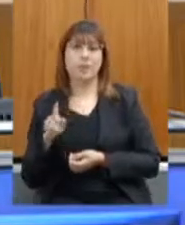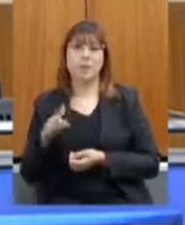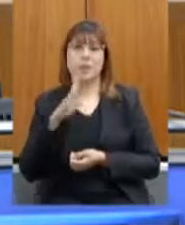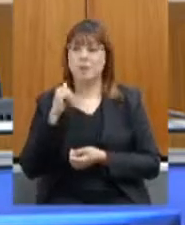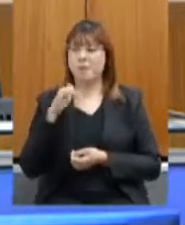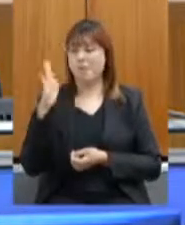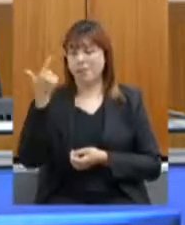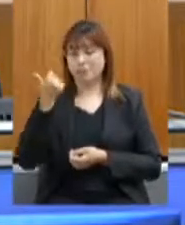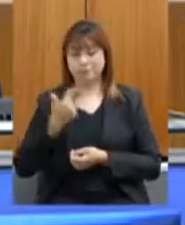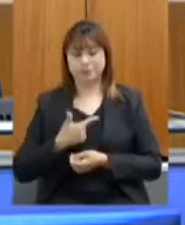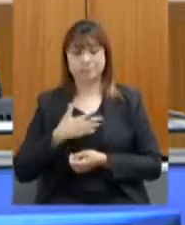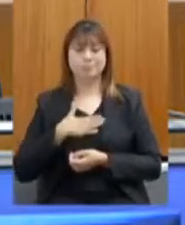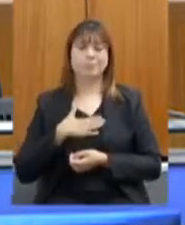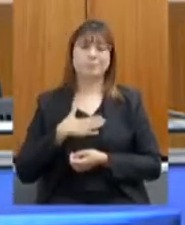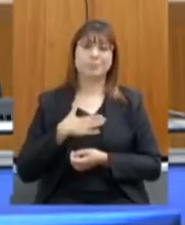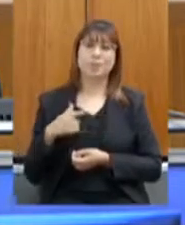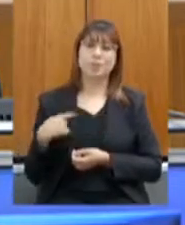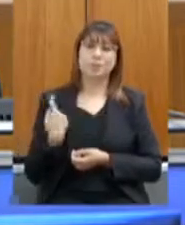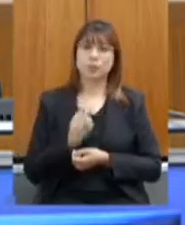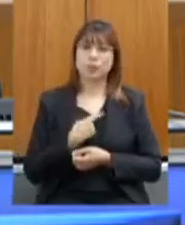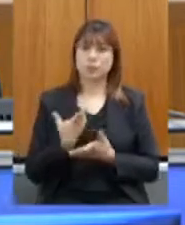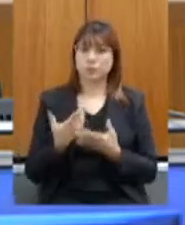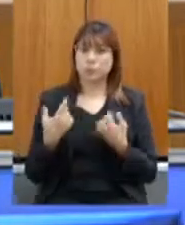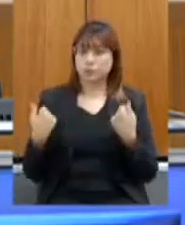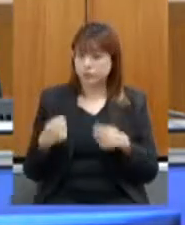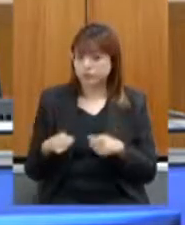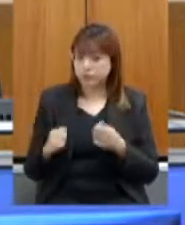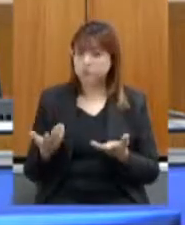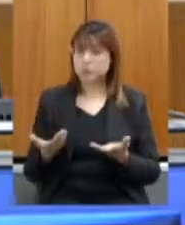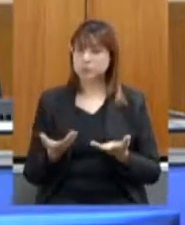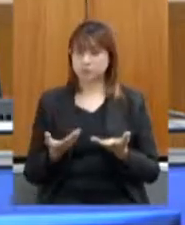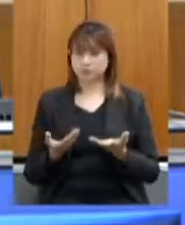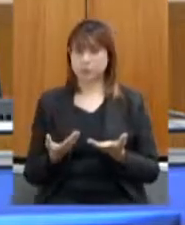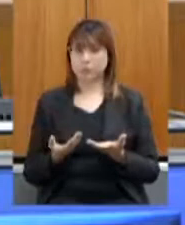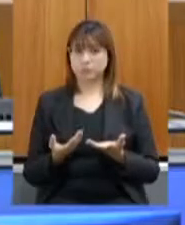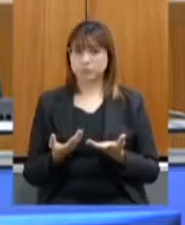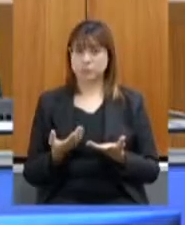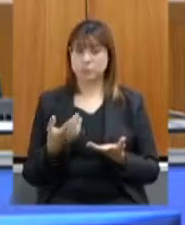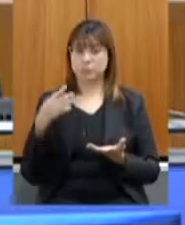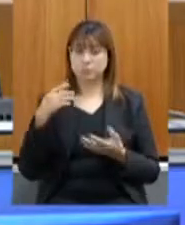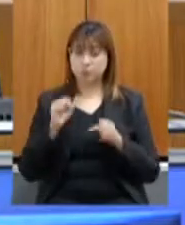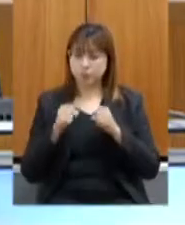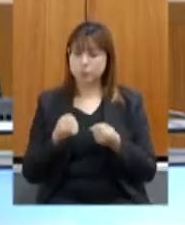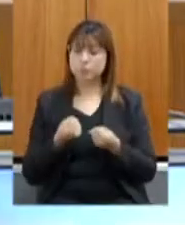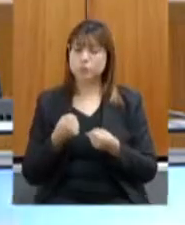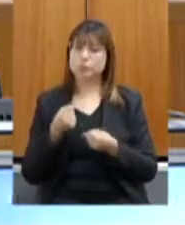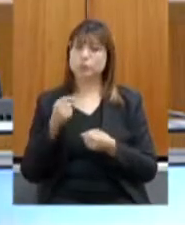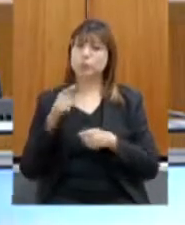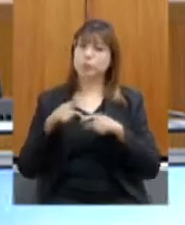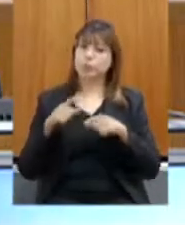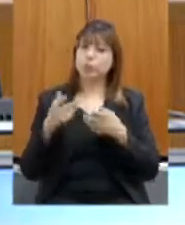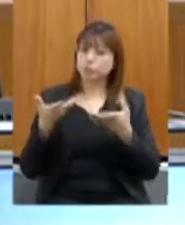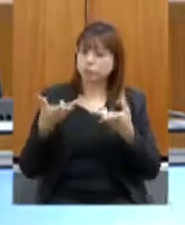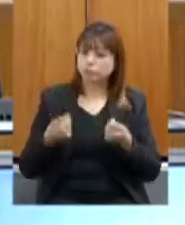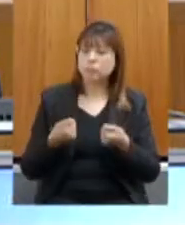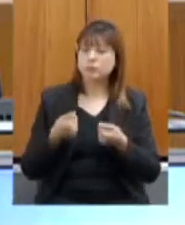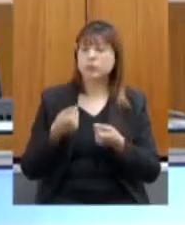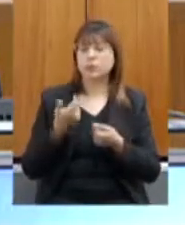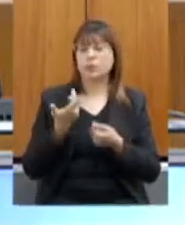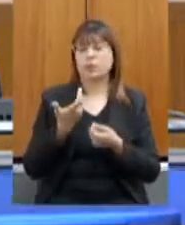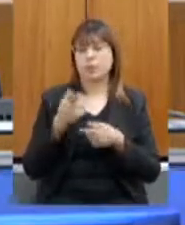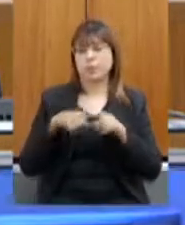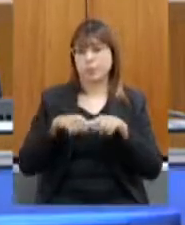nós não podemos abrir mão da garantia da inocuidade do produto quando nós trabalhamos com leite cru nós